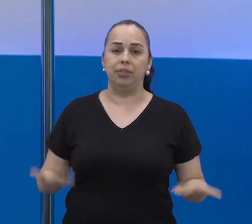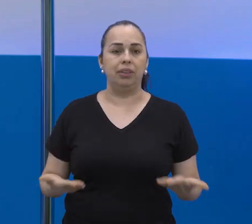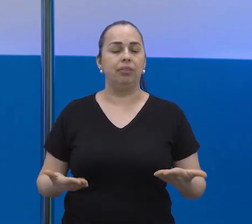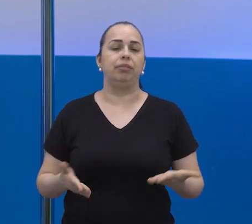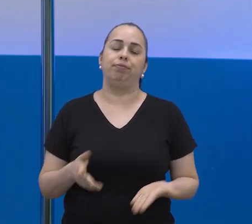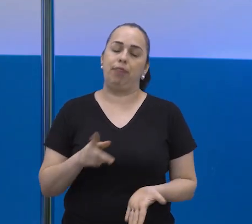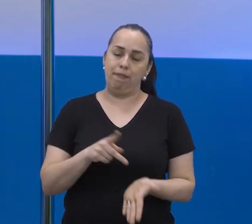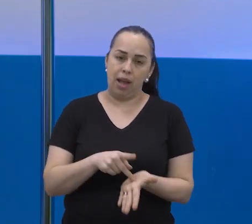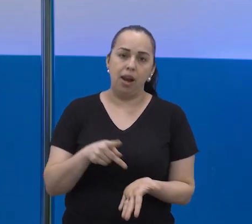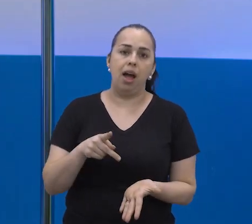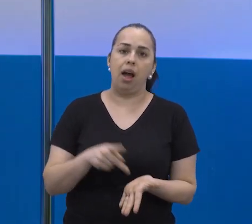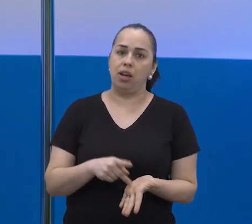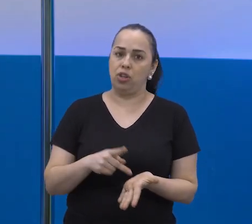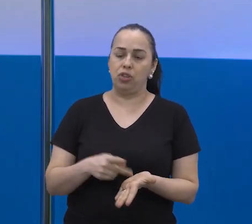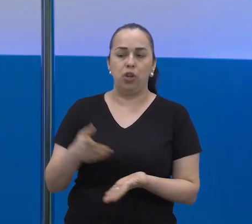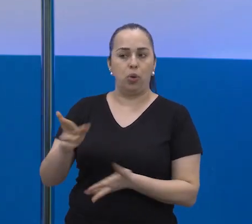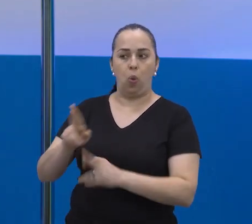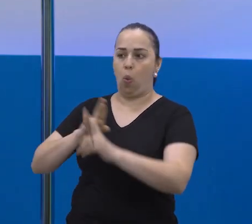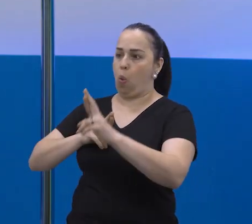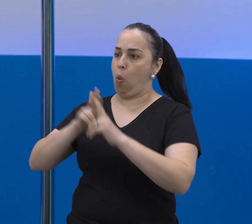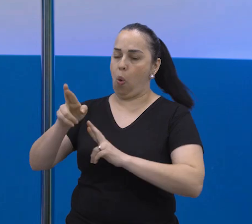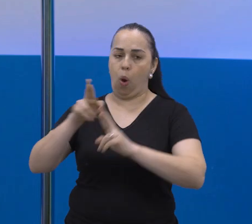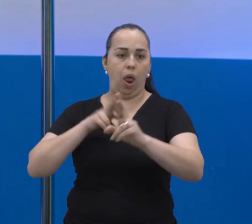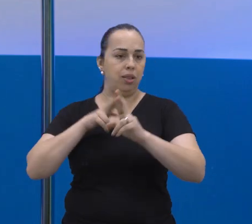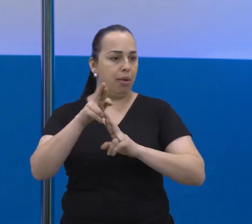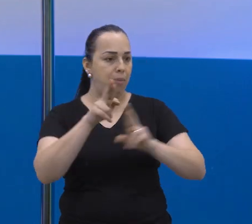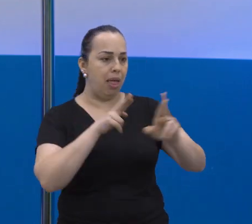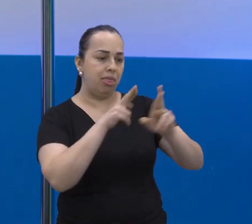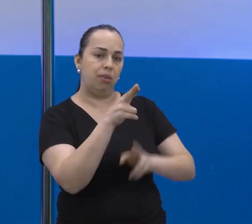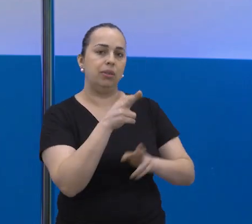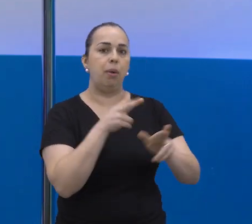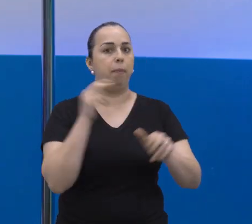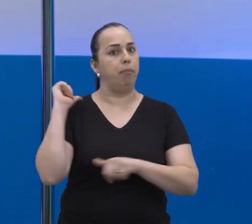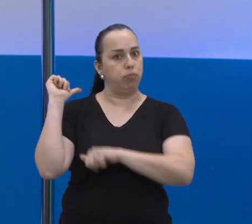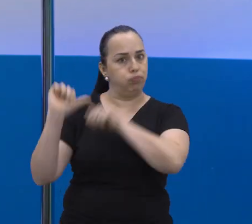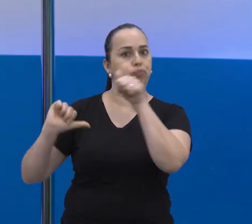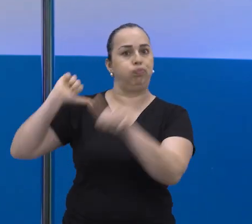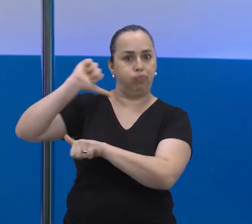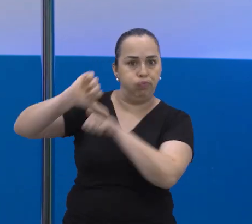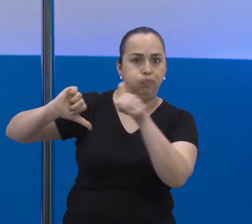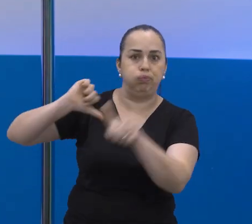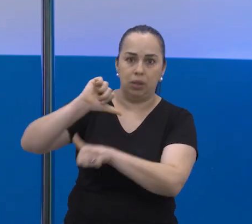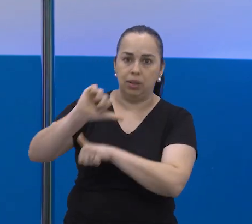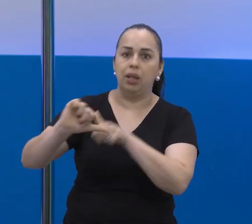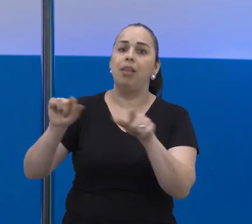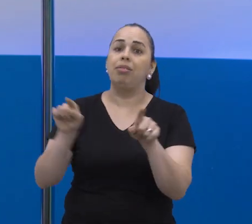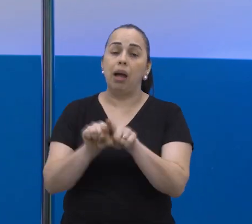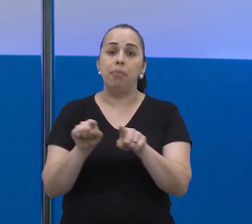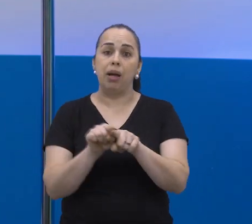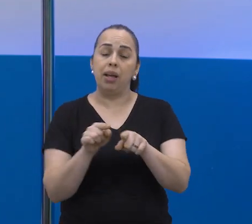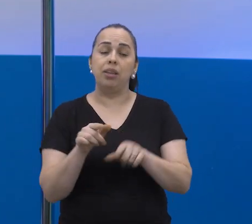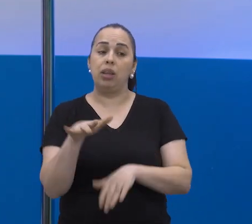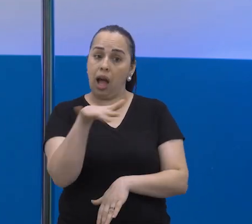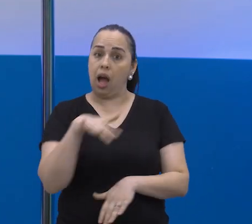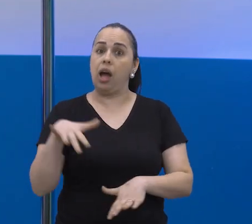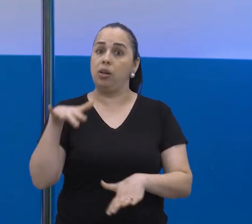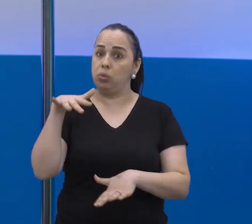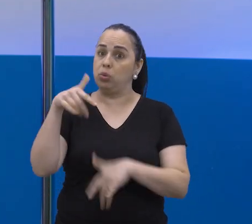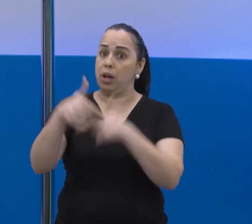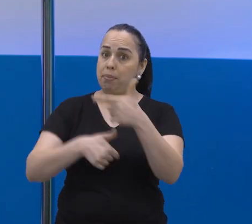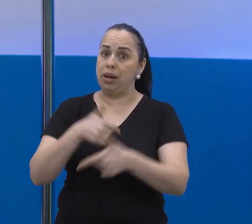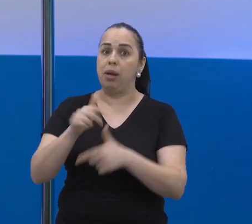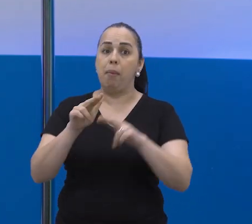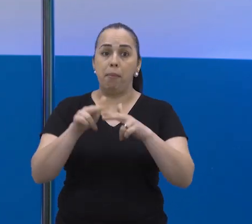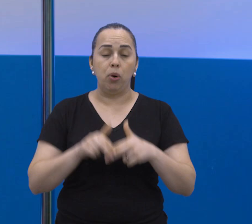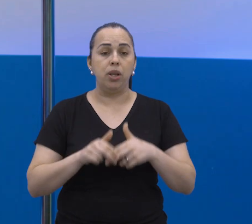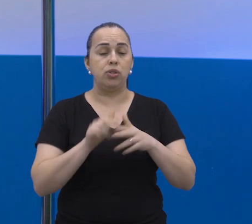É inegável que a forma como a gente se relaciona com o mundo e com os outros mudou. E isso também se aplica ao